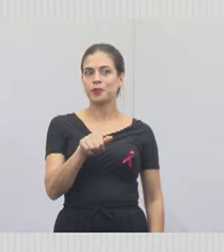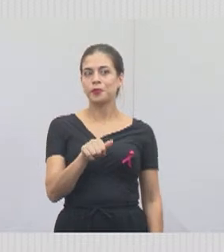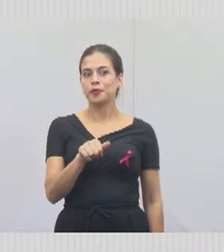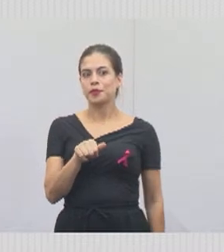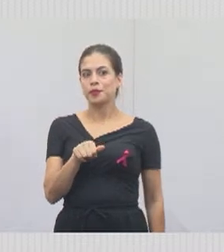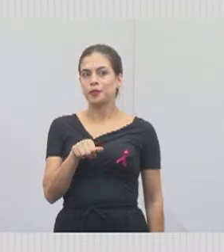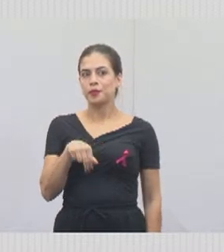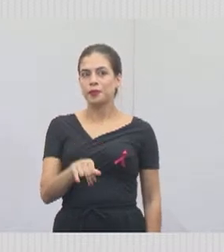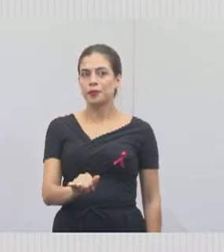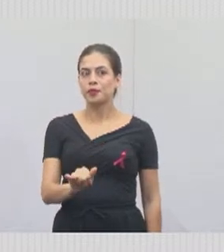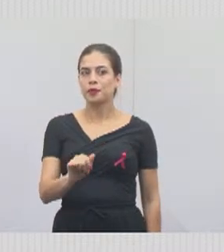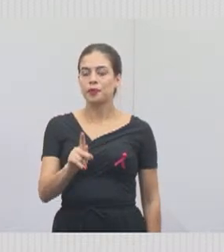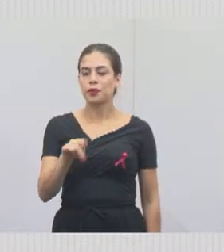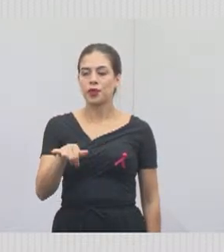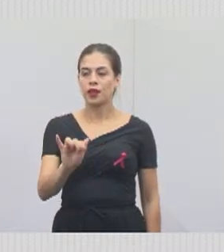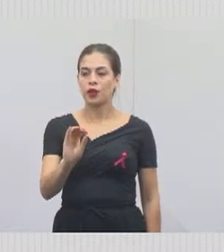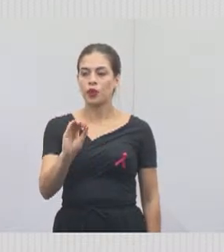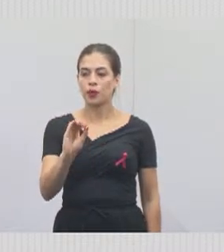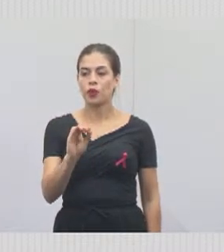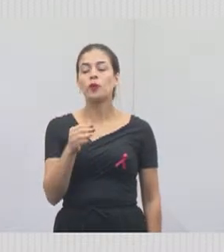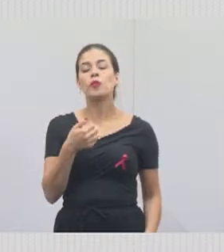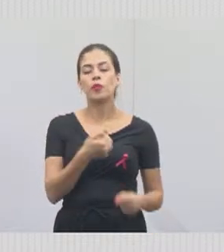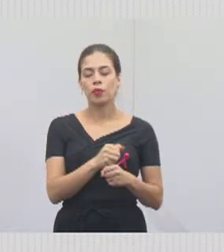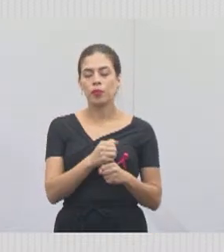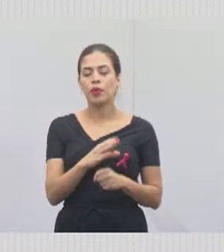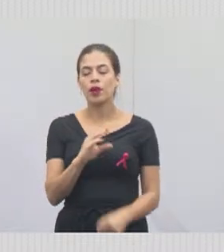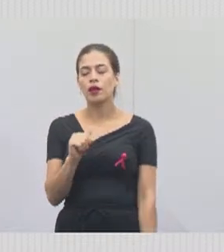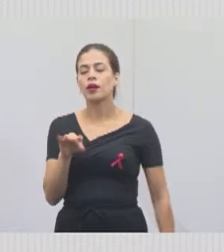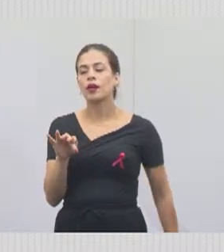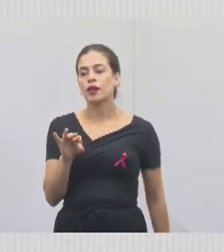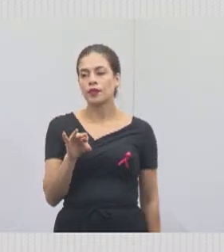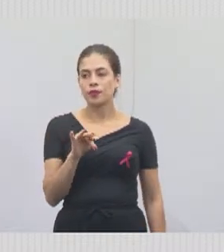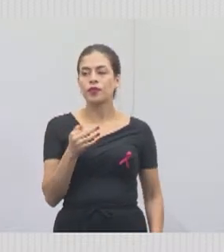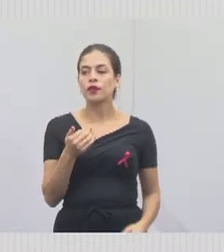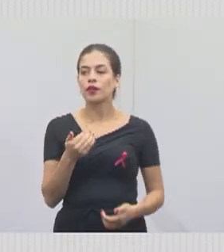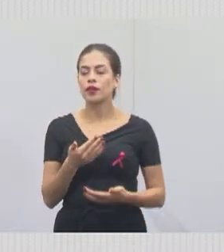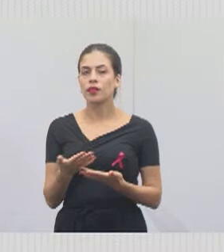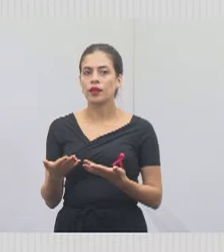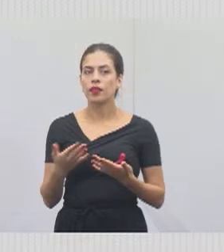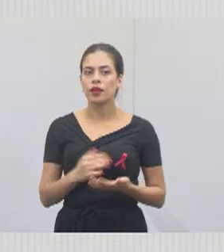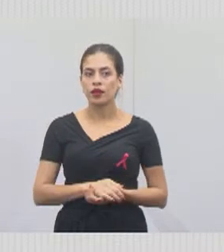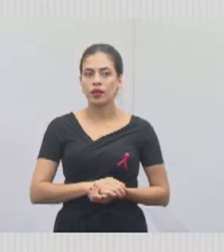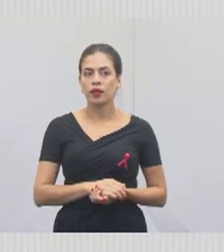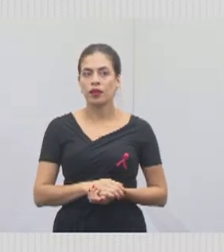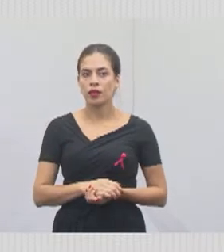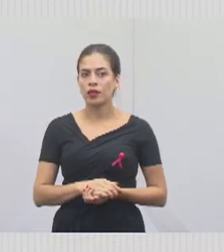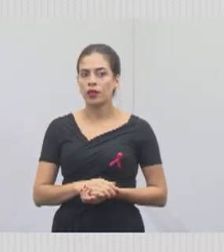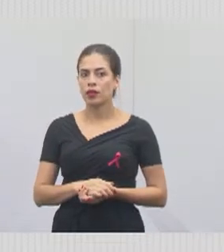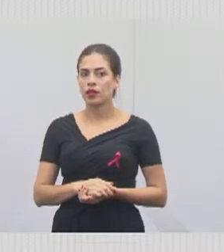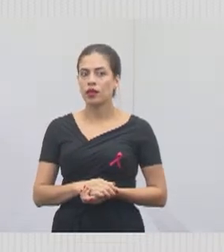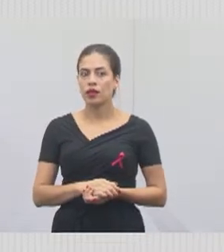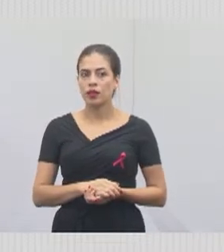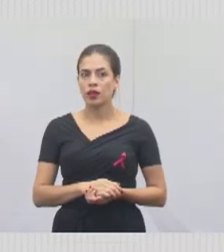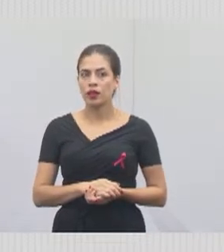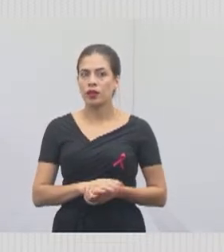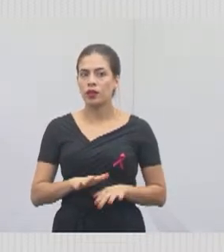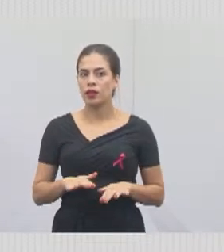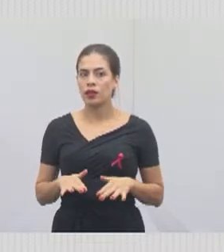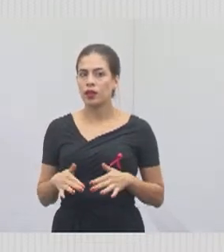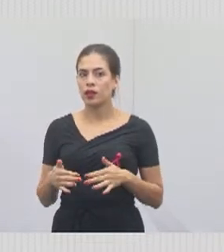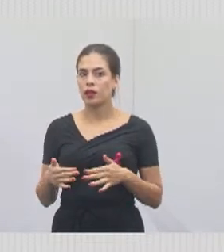contemplado com essas obras, com essas obras do CAF, no caso. E, do lado direito, são